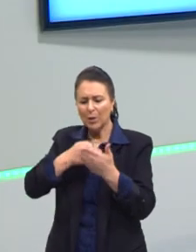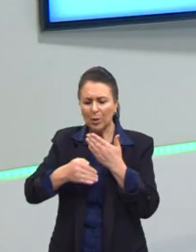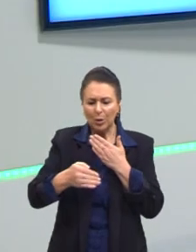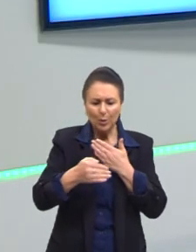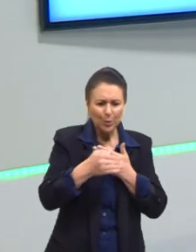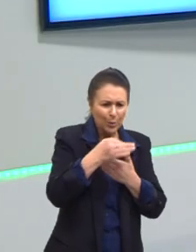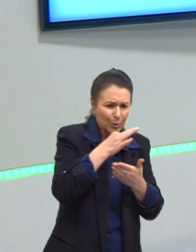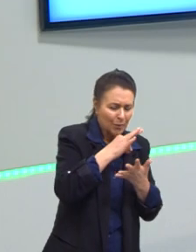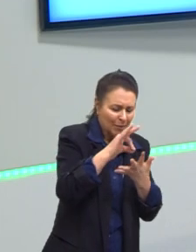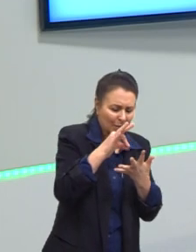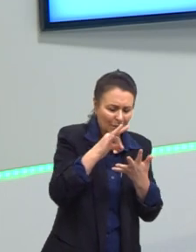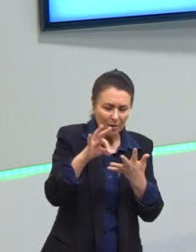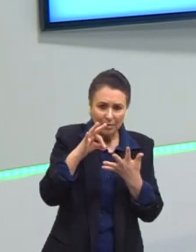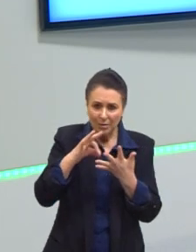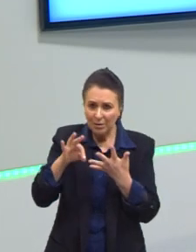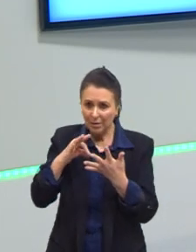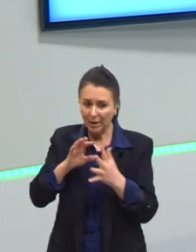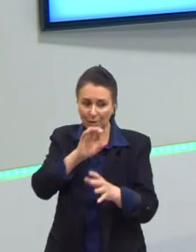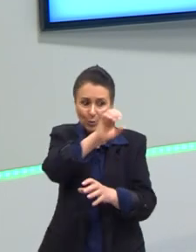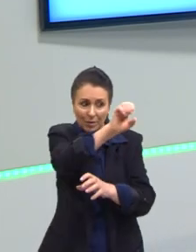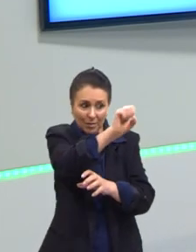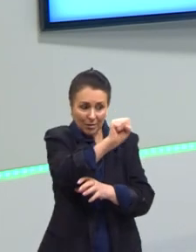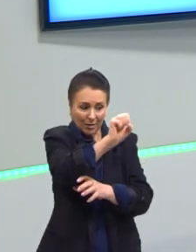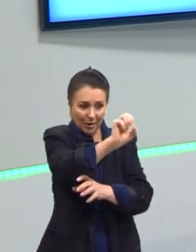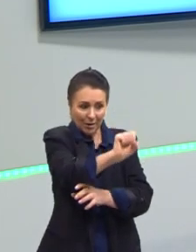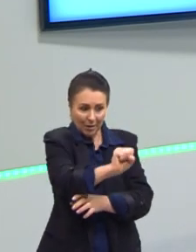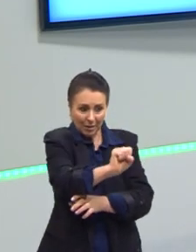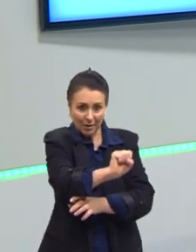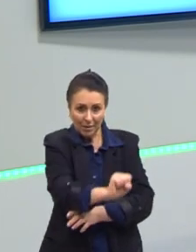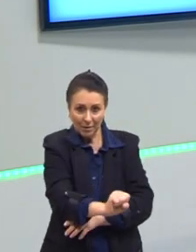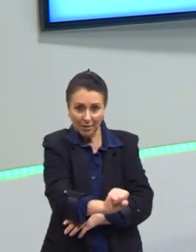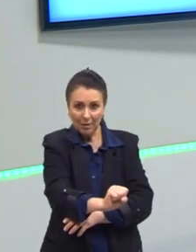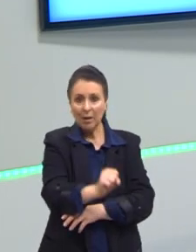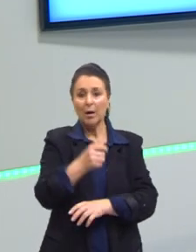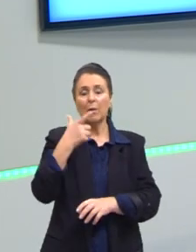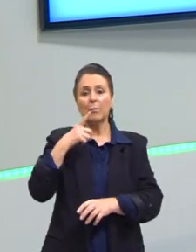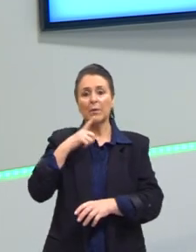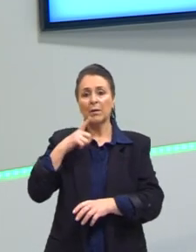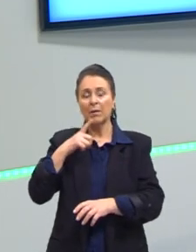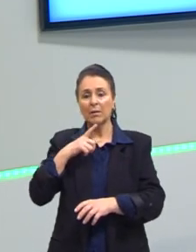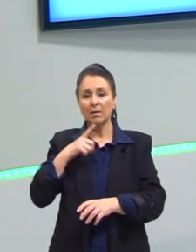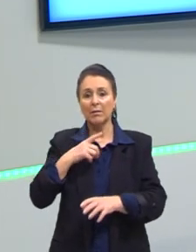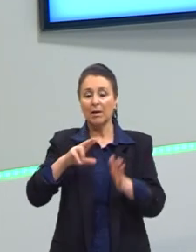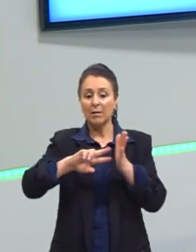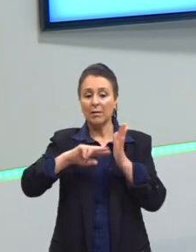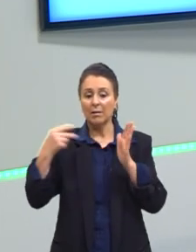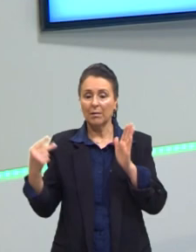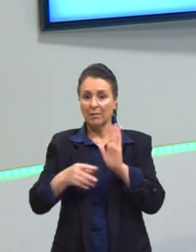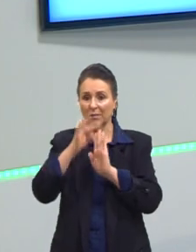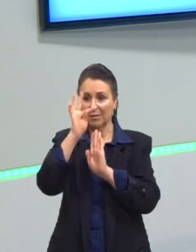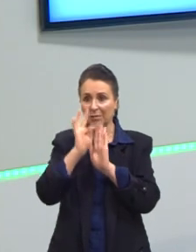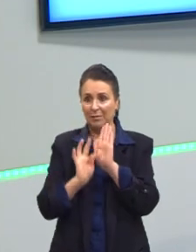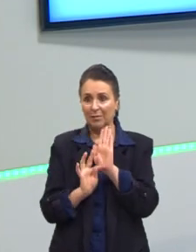detalhes, abrir todas as gavetas possíveis para poder compor essa nossa interpretação.